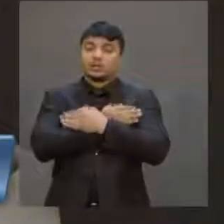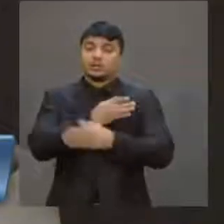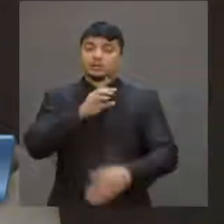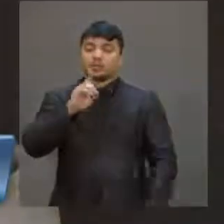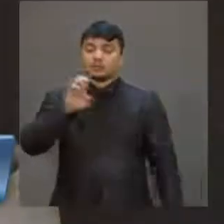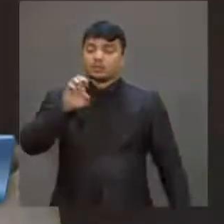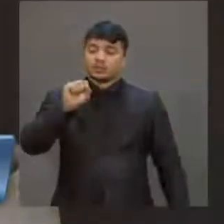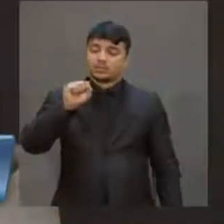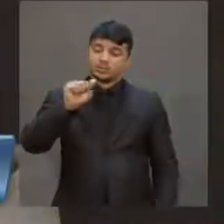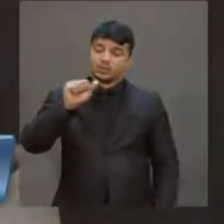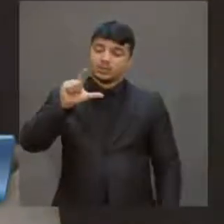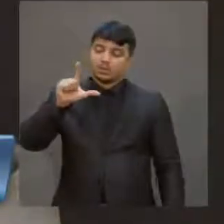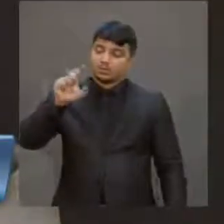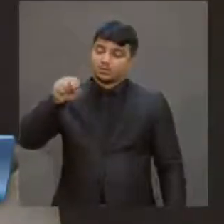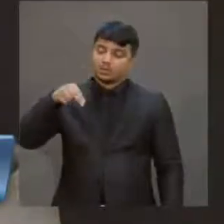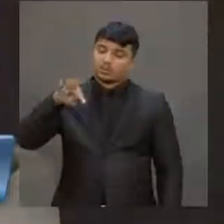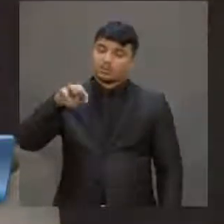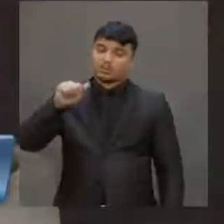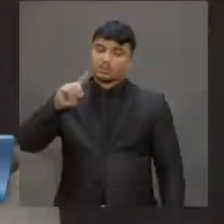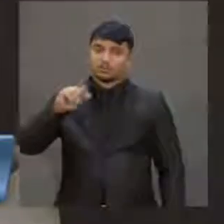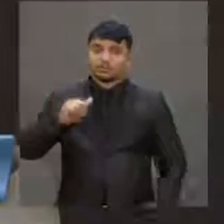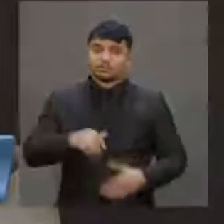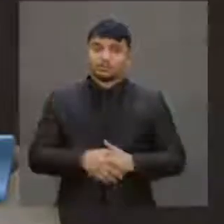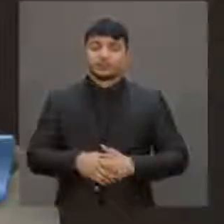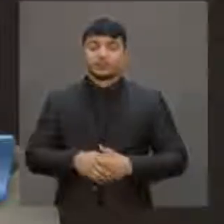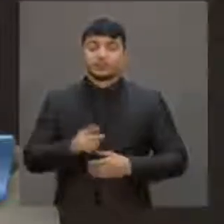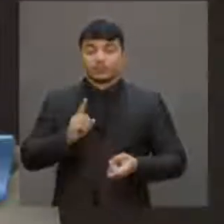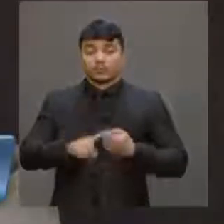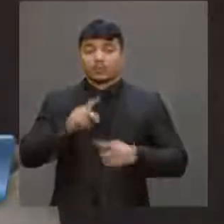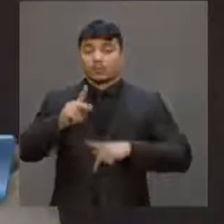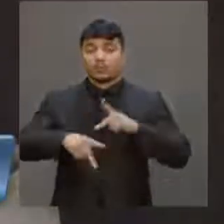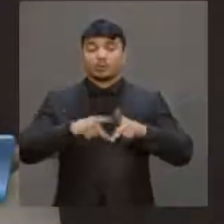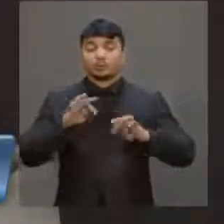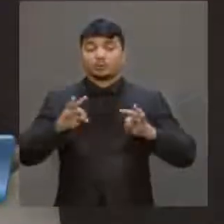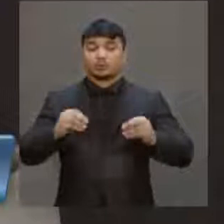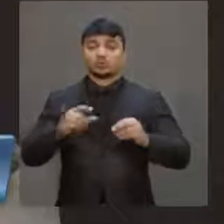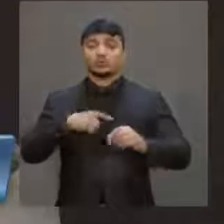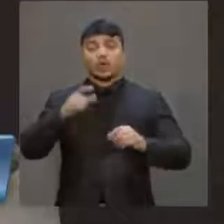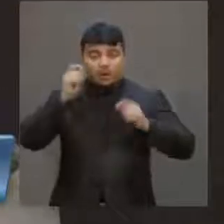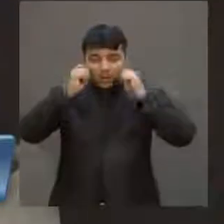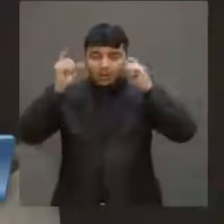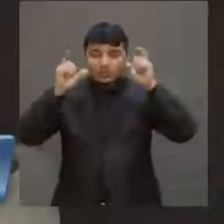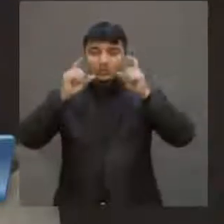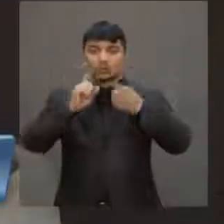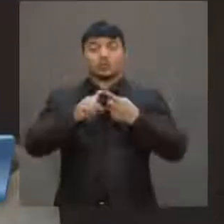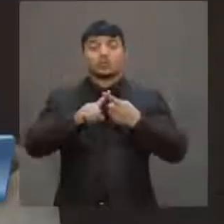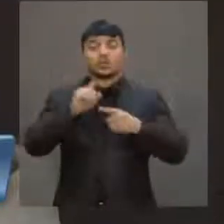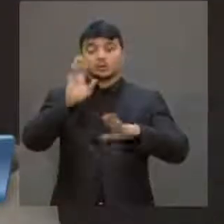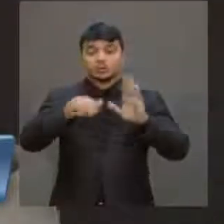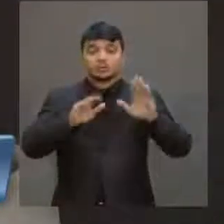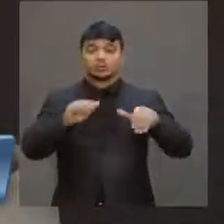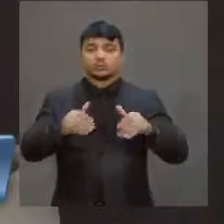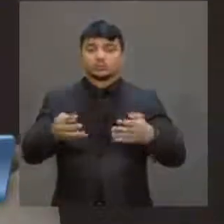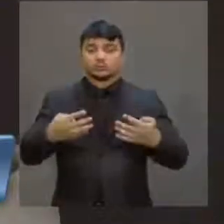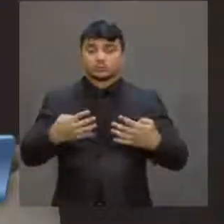a nós, e a toda a população, fico alerta e a convocação.